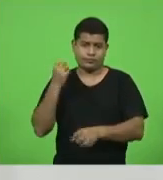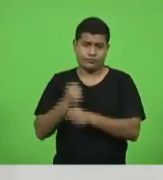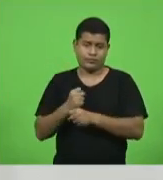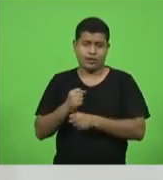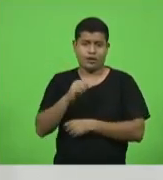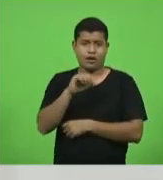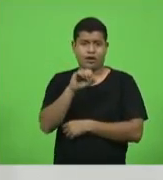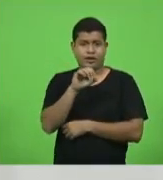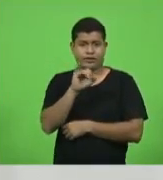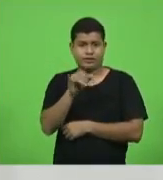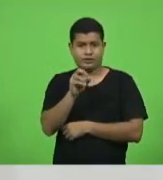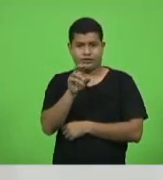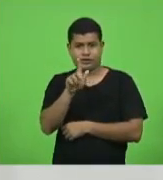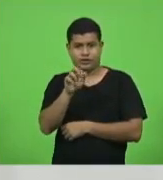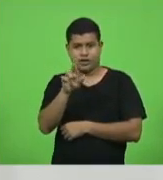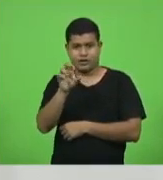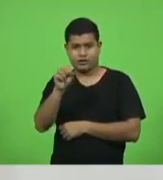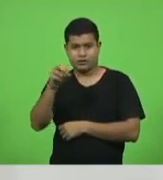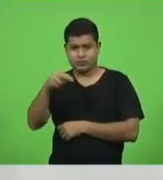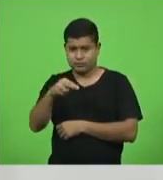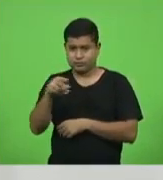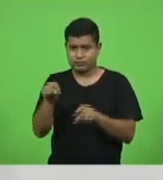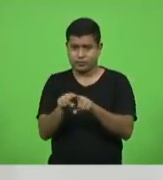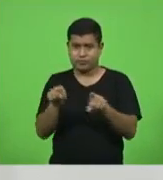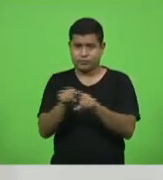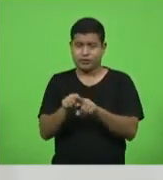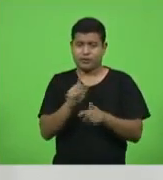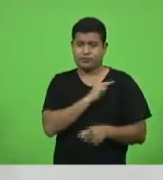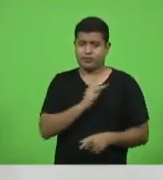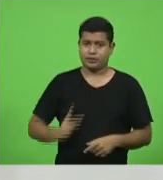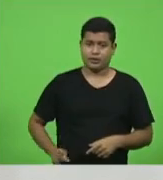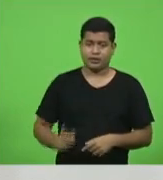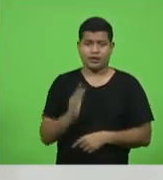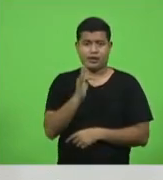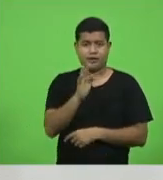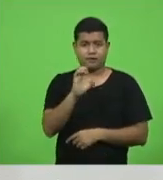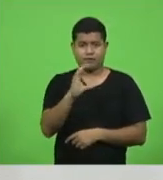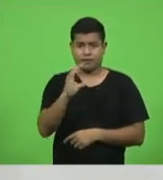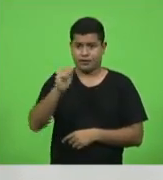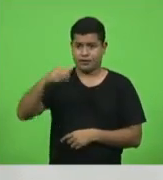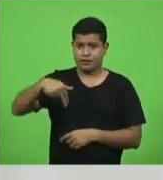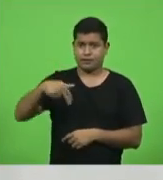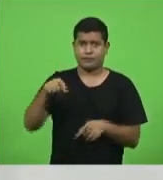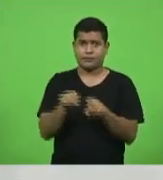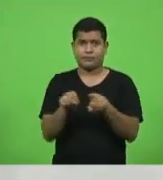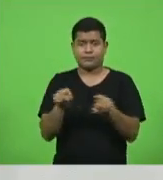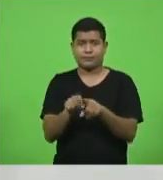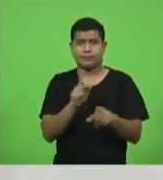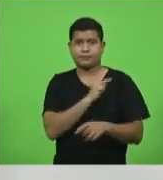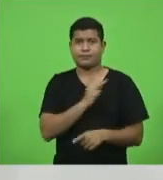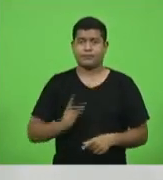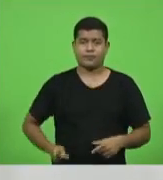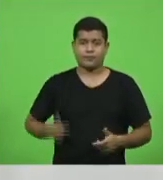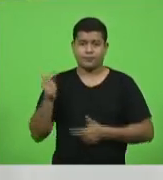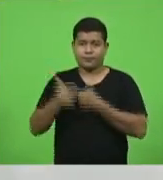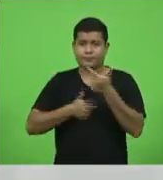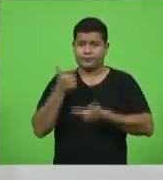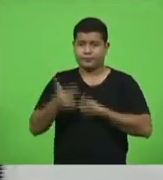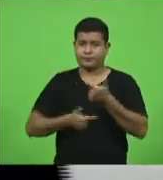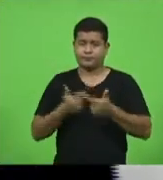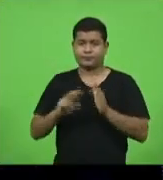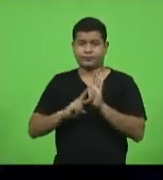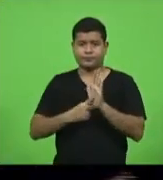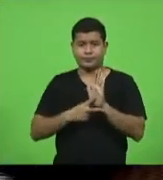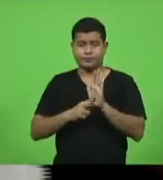Sica, presidente da FECAM, o prefeito Cleniton Pereira, presidente do Sindicato dos Trabalhadores em Educação, Luiz